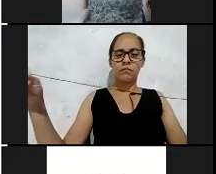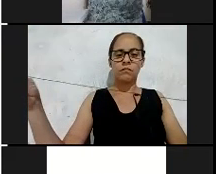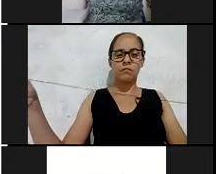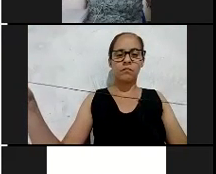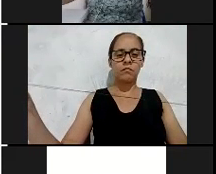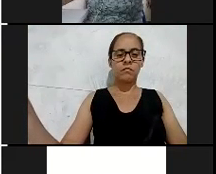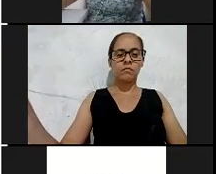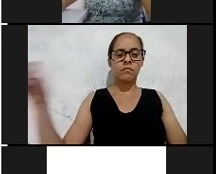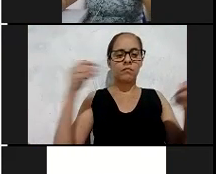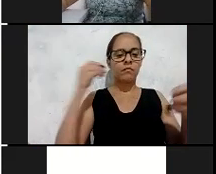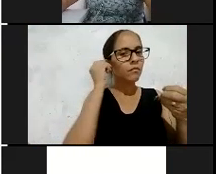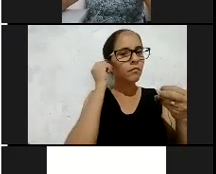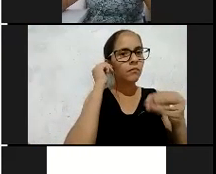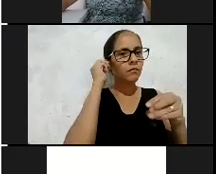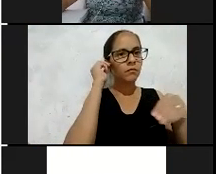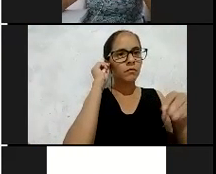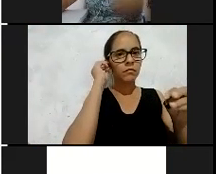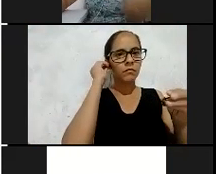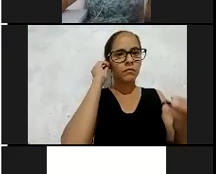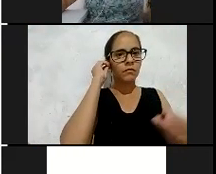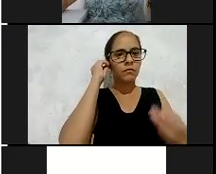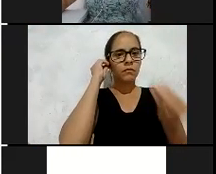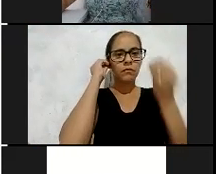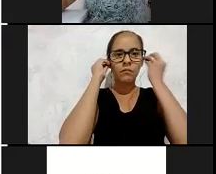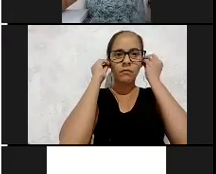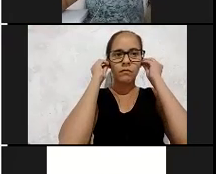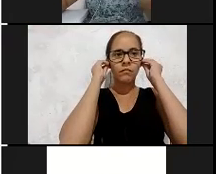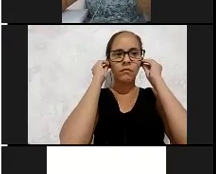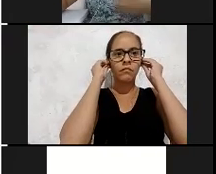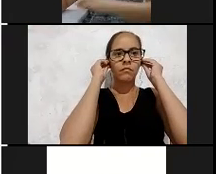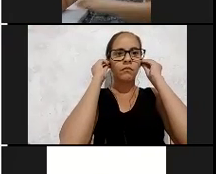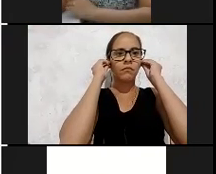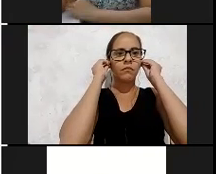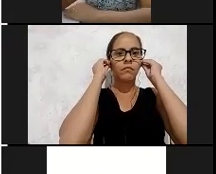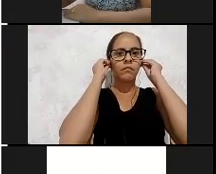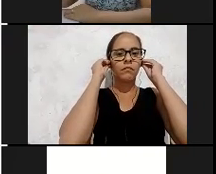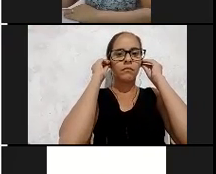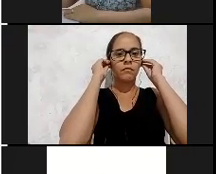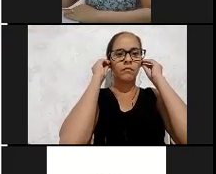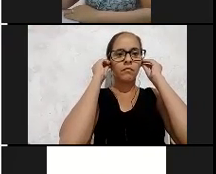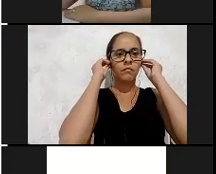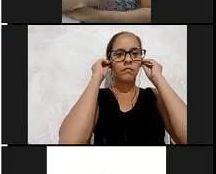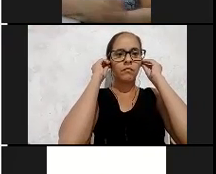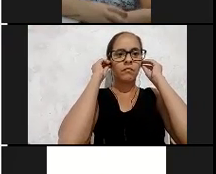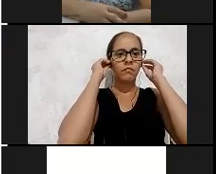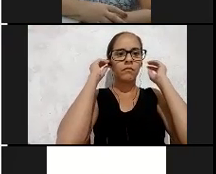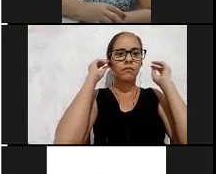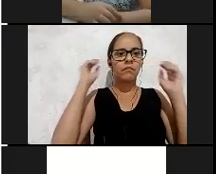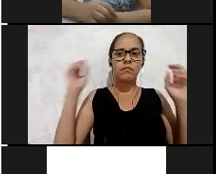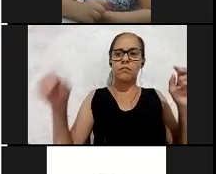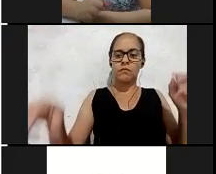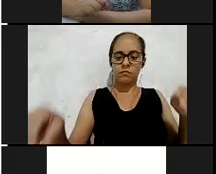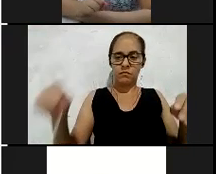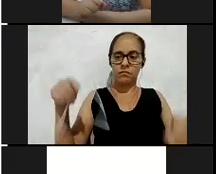distanciamento da tecnologia que a população brasileira possuía. foi possível perceber que